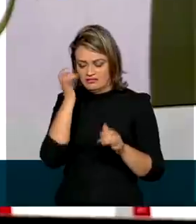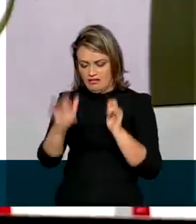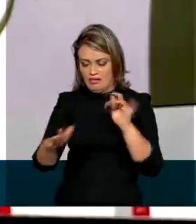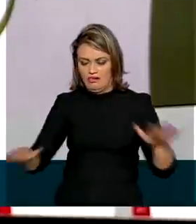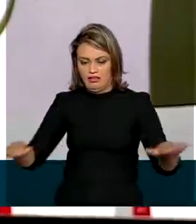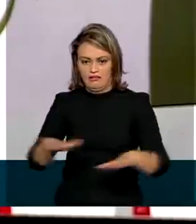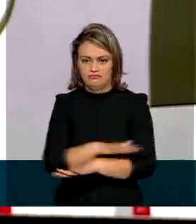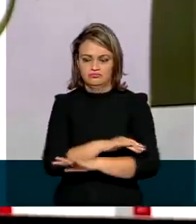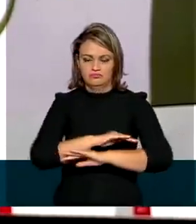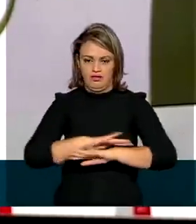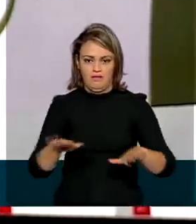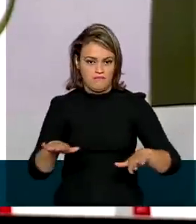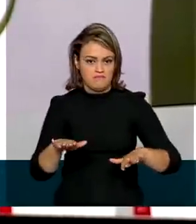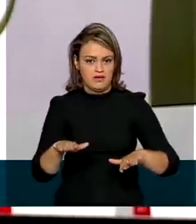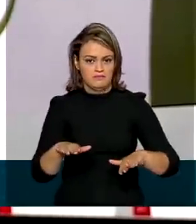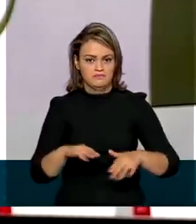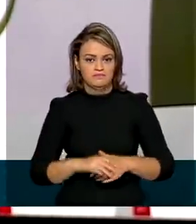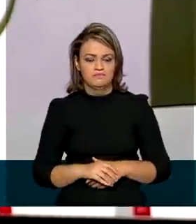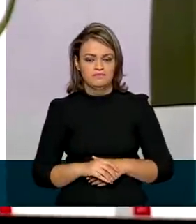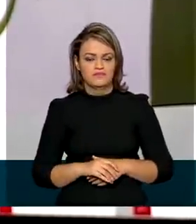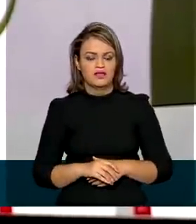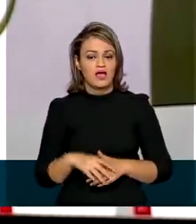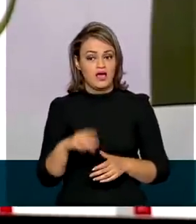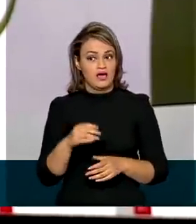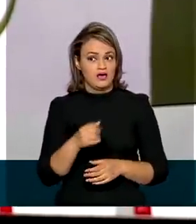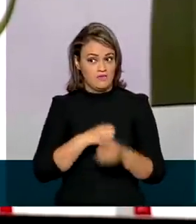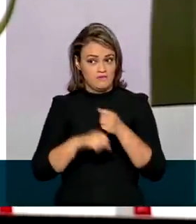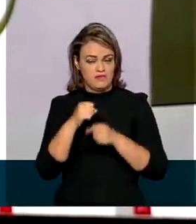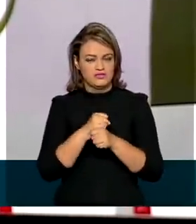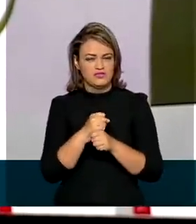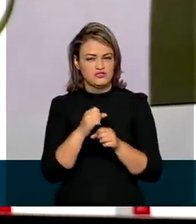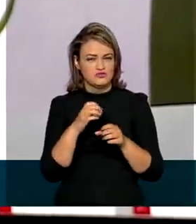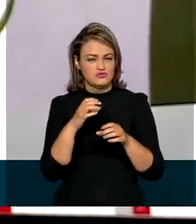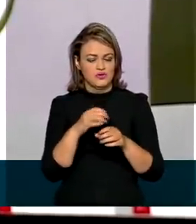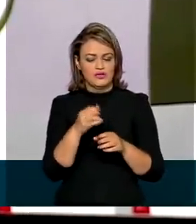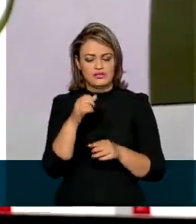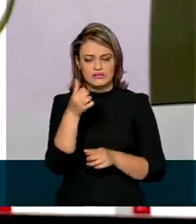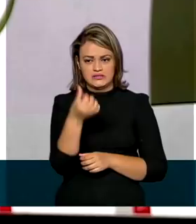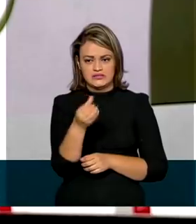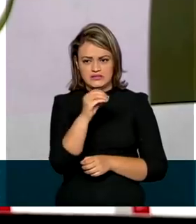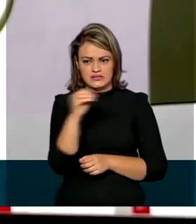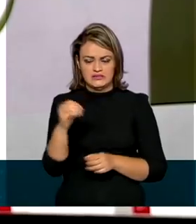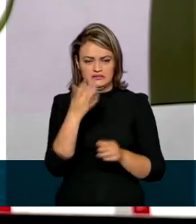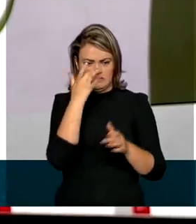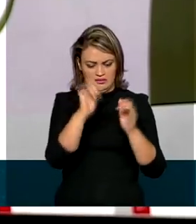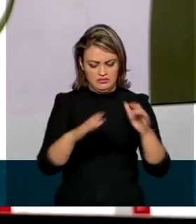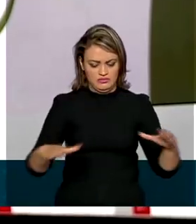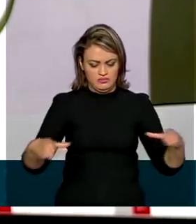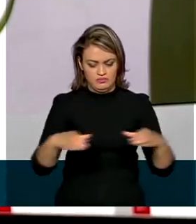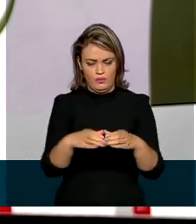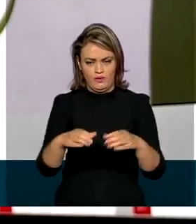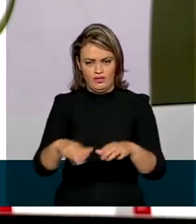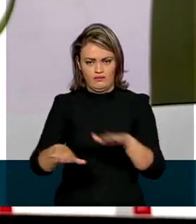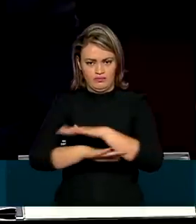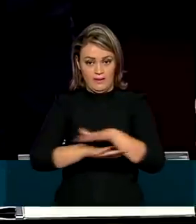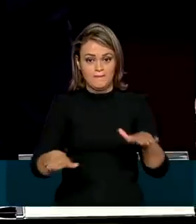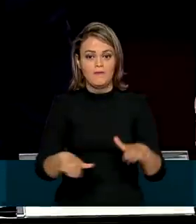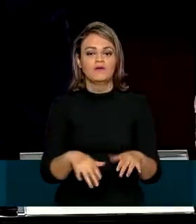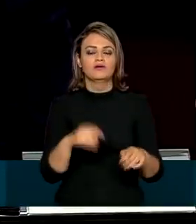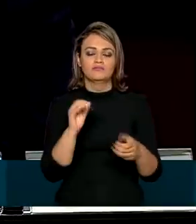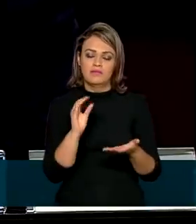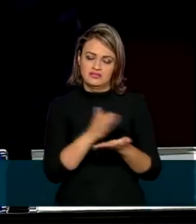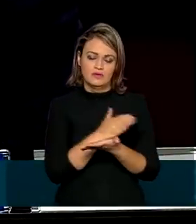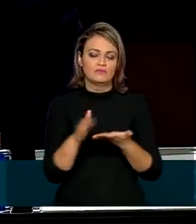dentro do programa Lixão Zero. No último ano foram fechados 600 lixões em todo o Brasil, mas há muito para ser feito.